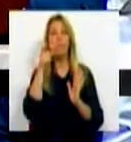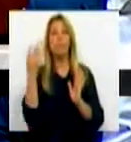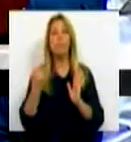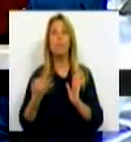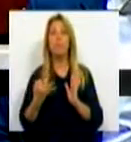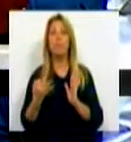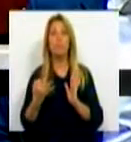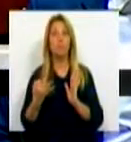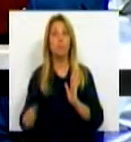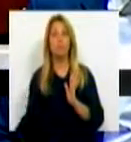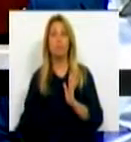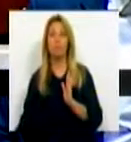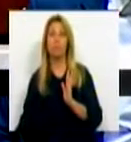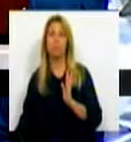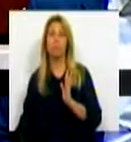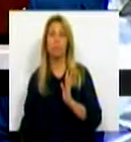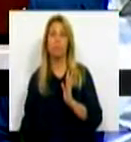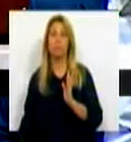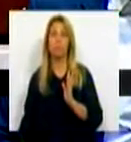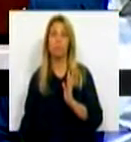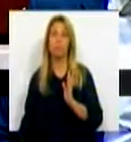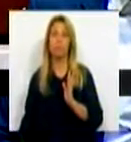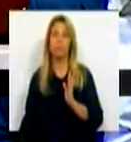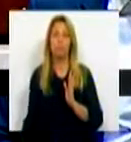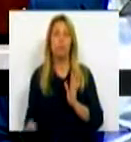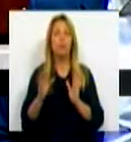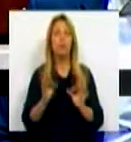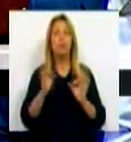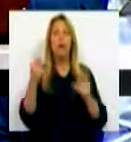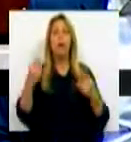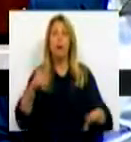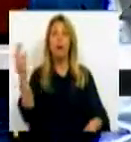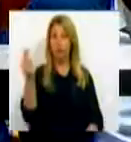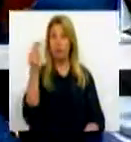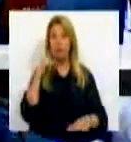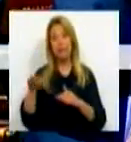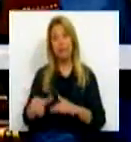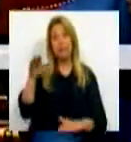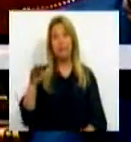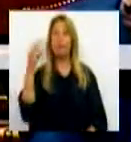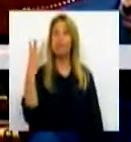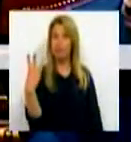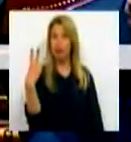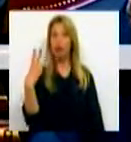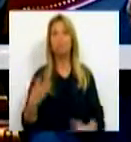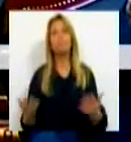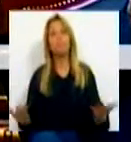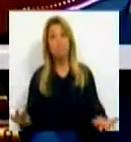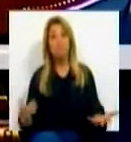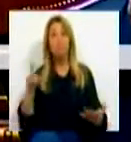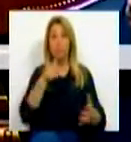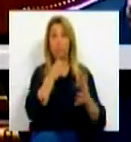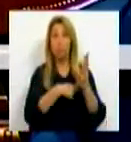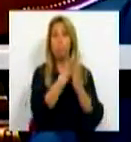que, efetivamente, haja uma universalização aos 3 anos. Também com medidas importantes.